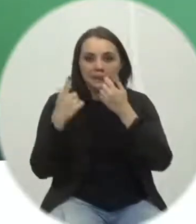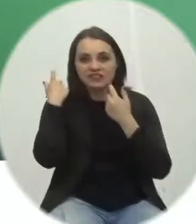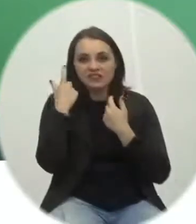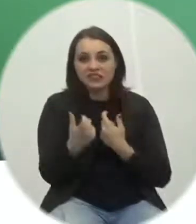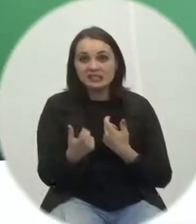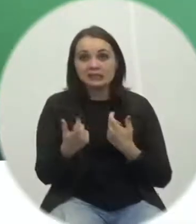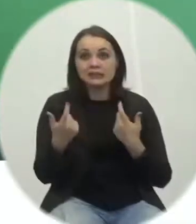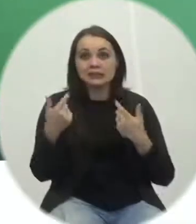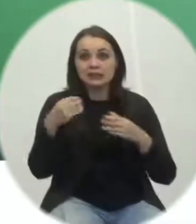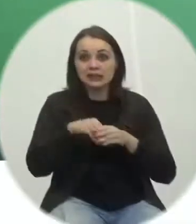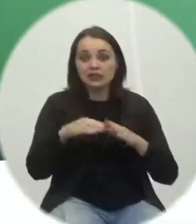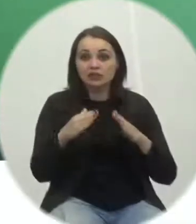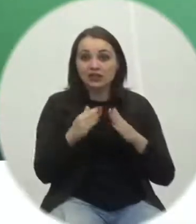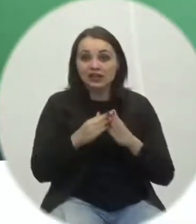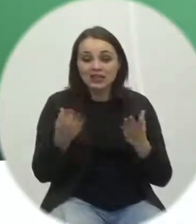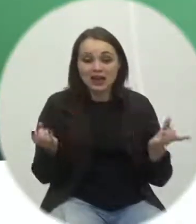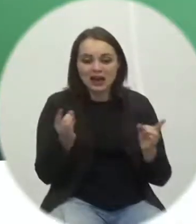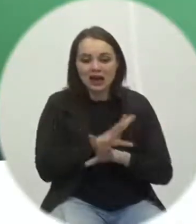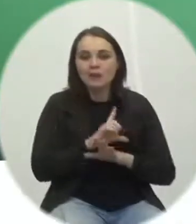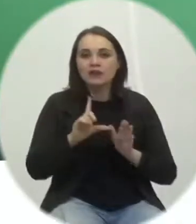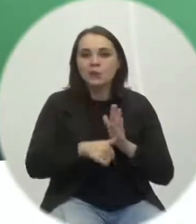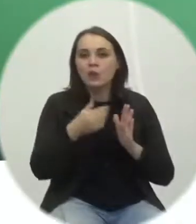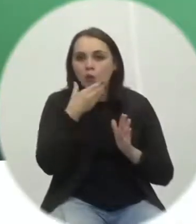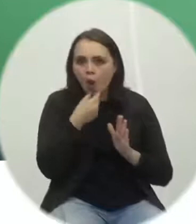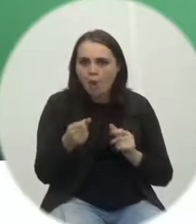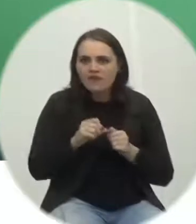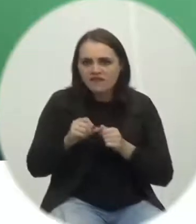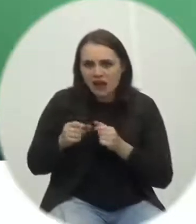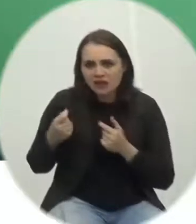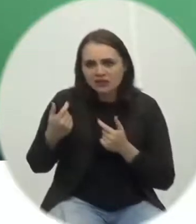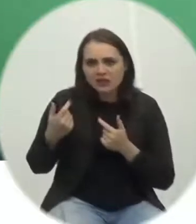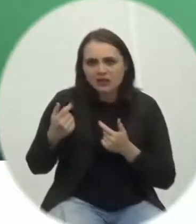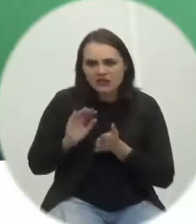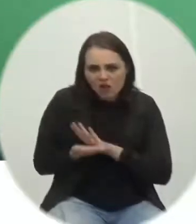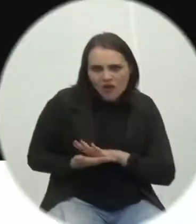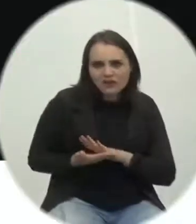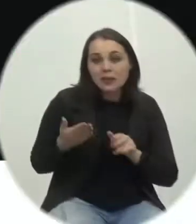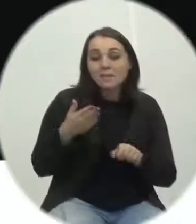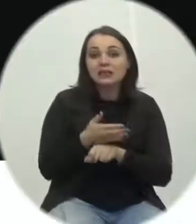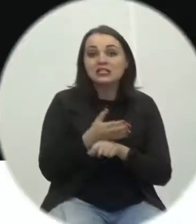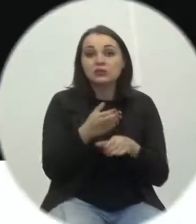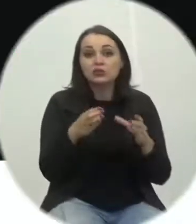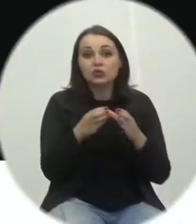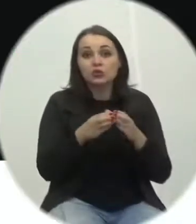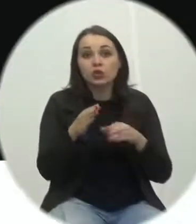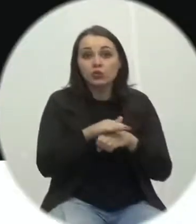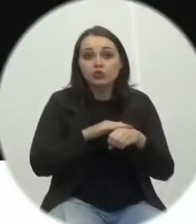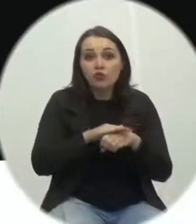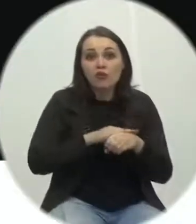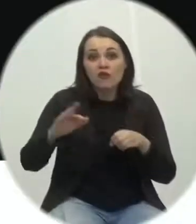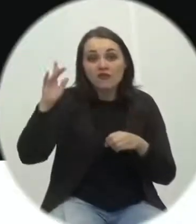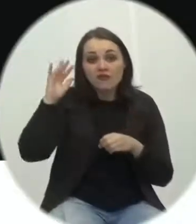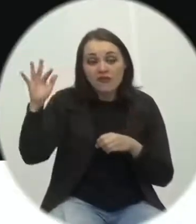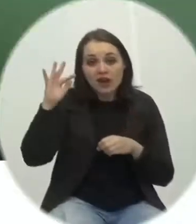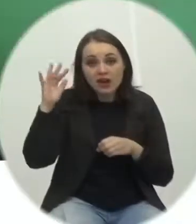são extinguidos após os homens participarem desses grupos, tanto quanto, principalmente,